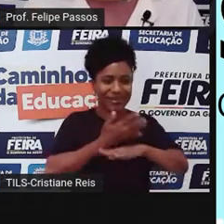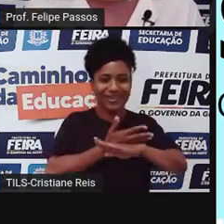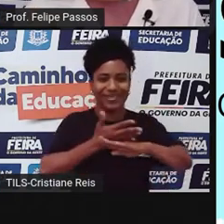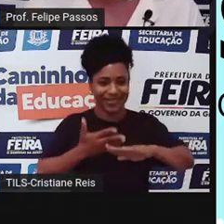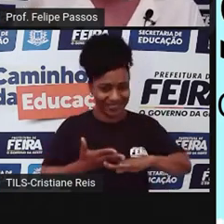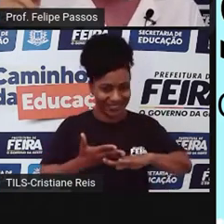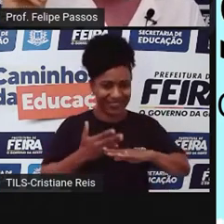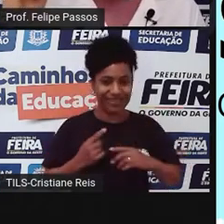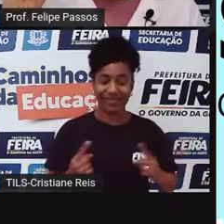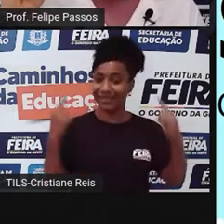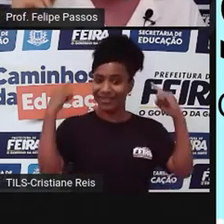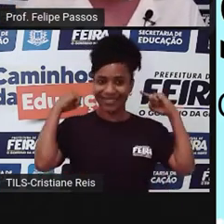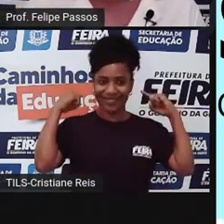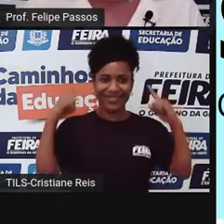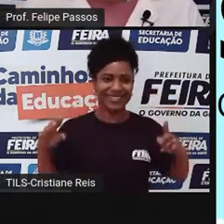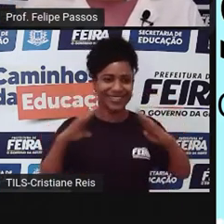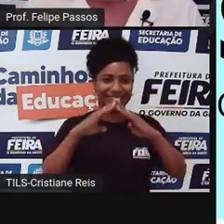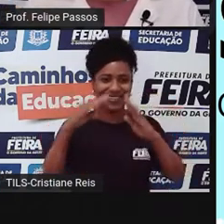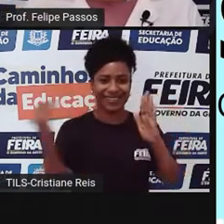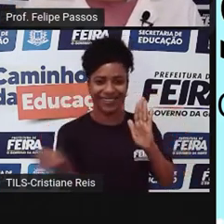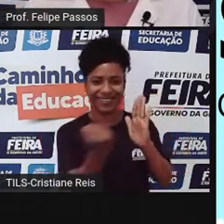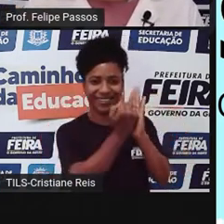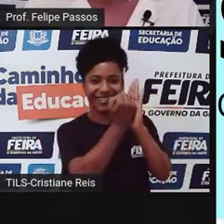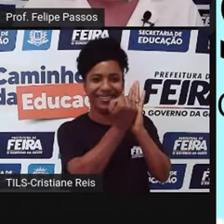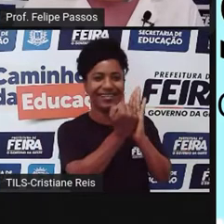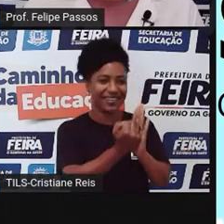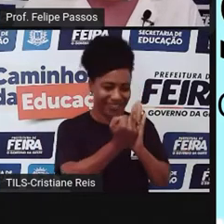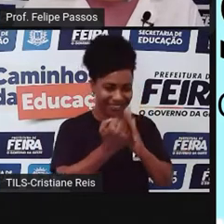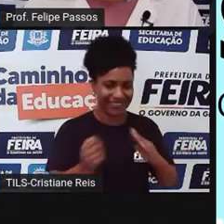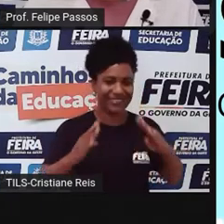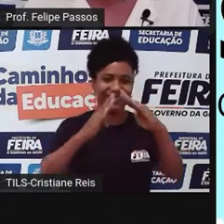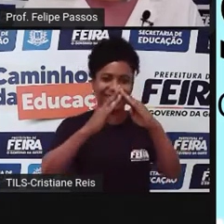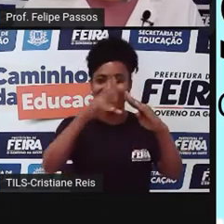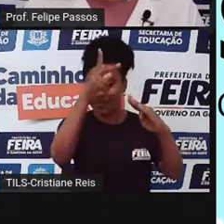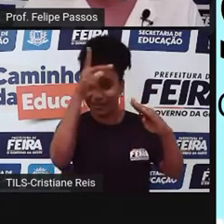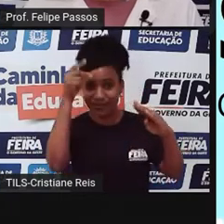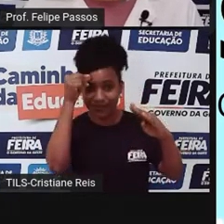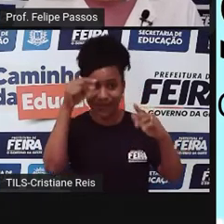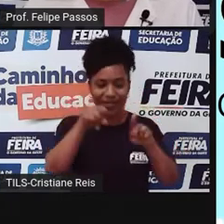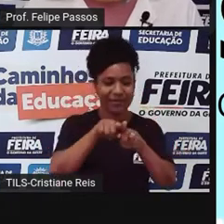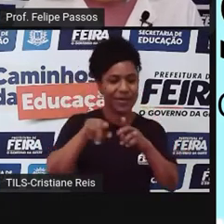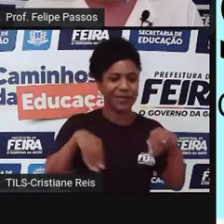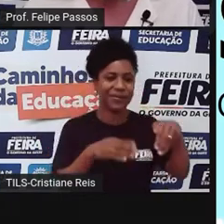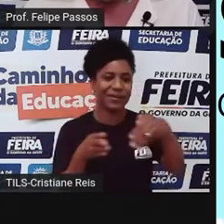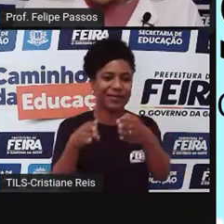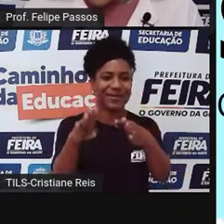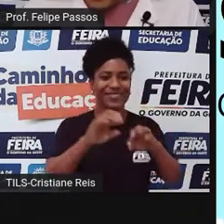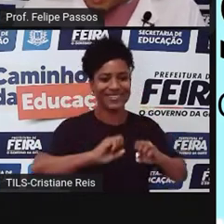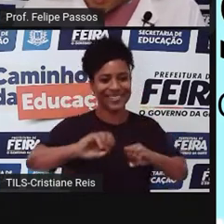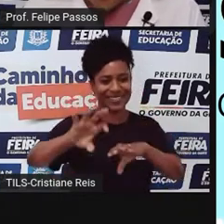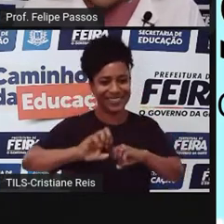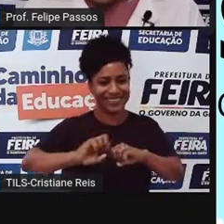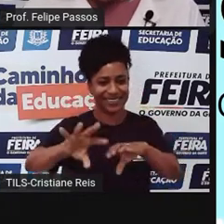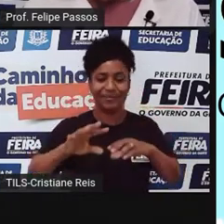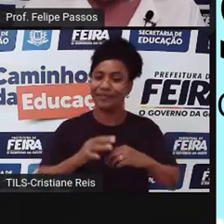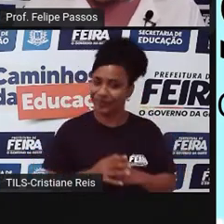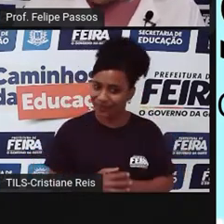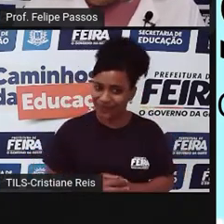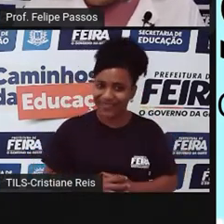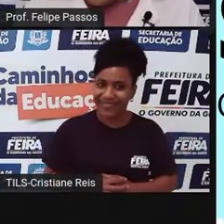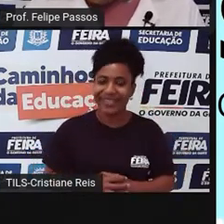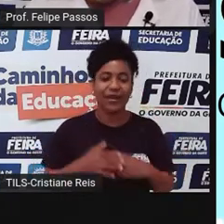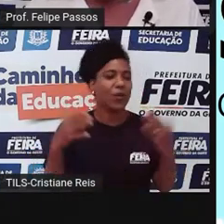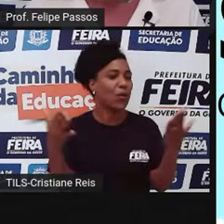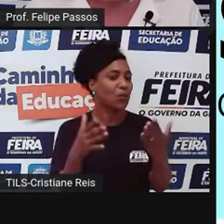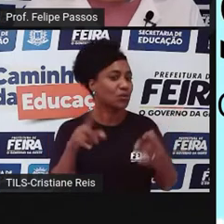branco. Atrás de mim tem um painel com a logomarca da Prefeitura e do Caminhos da Educação, certo? Hoje a gente vai falar